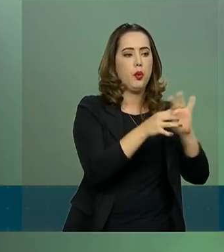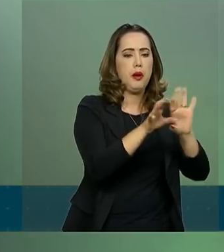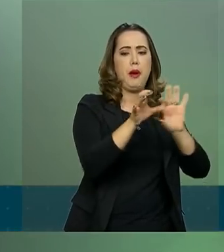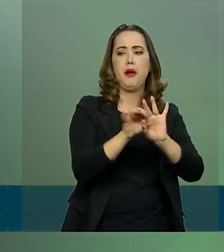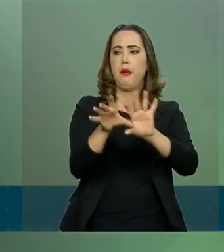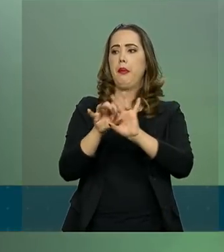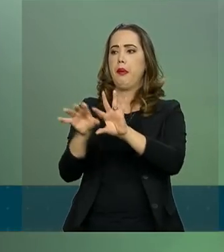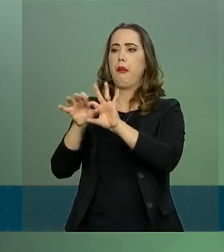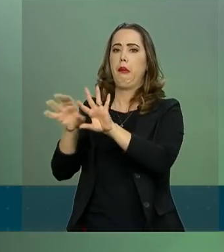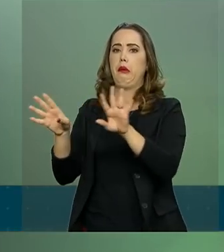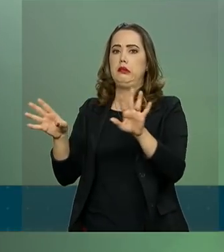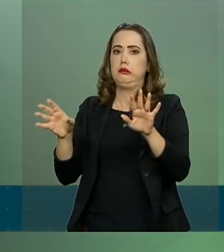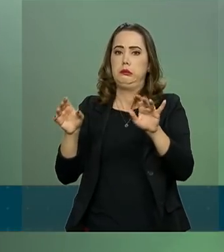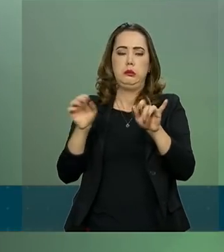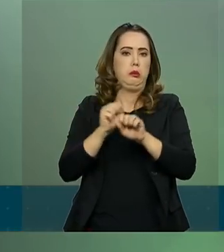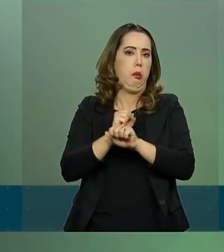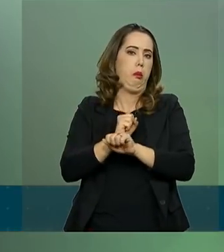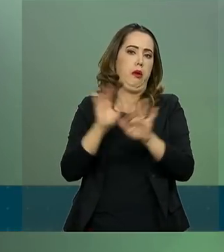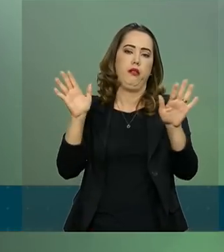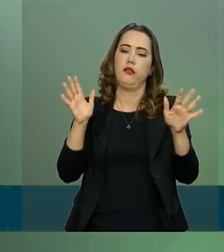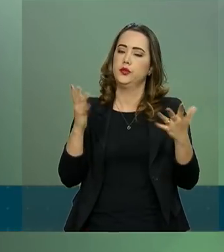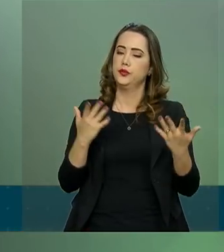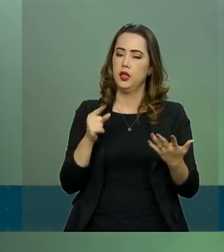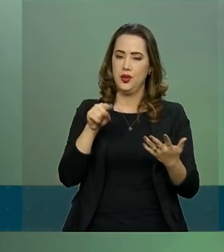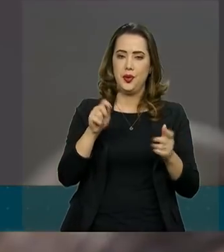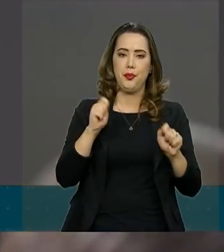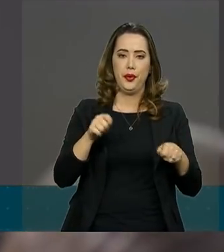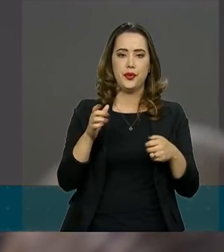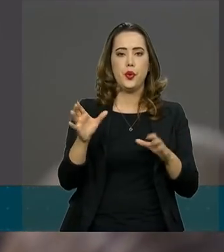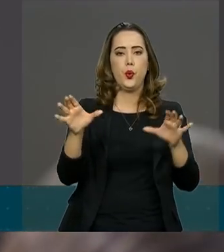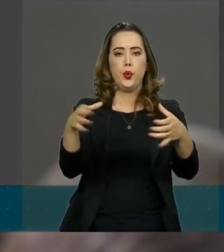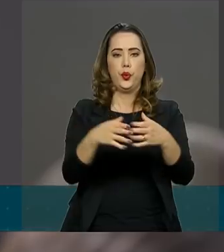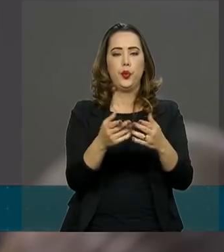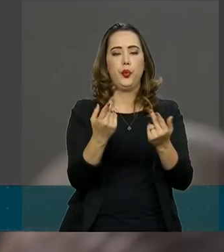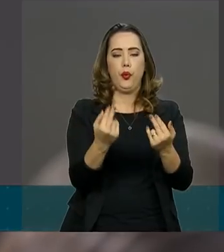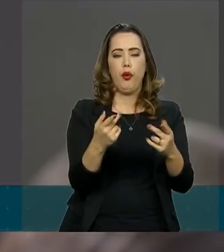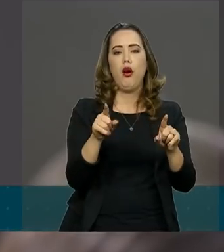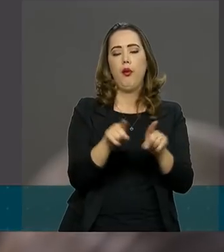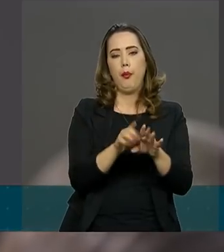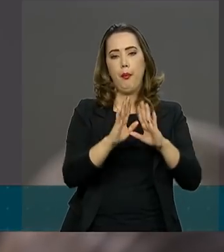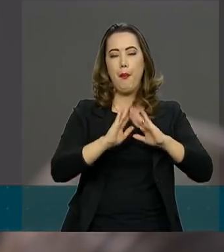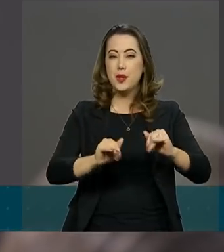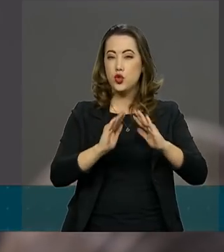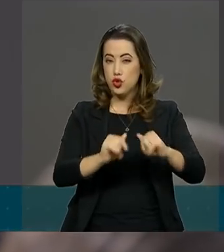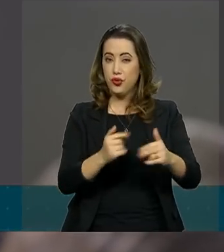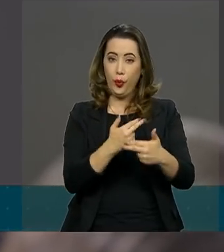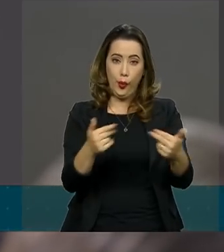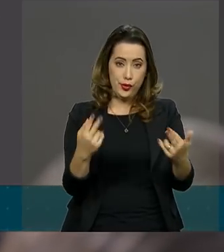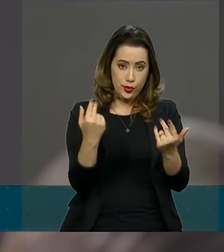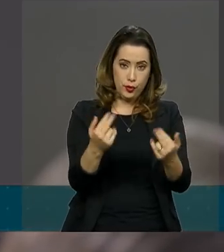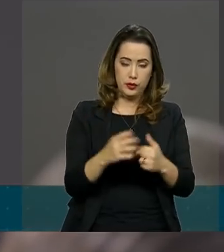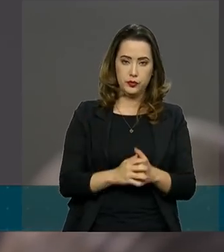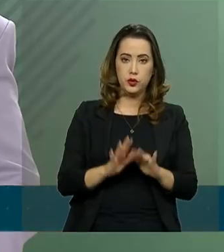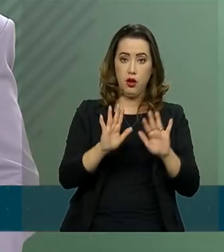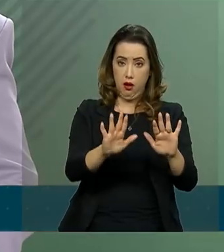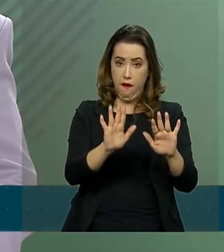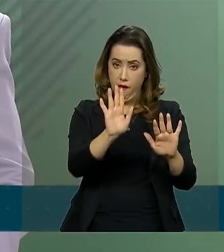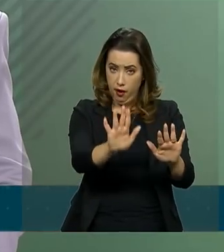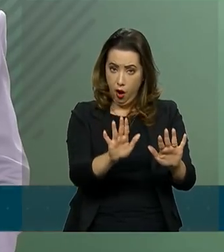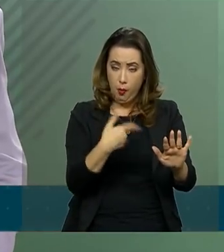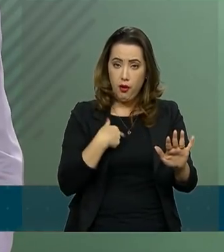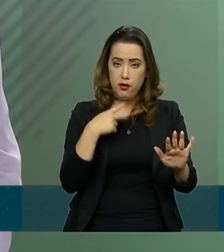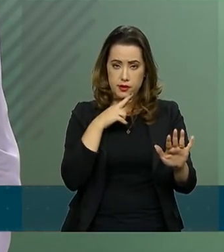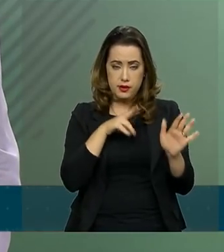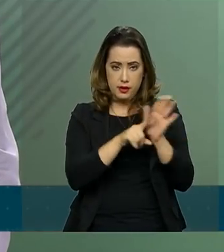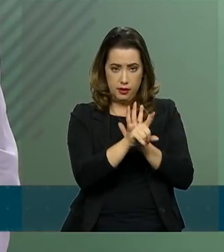possam realmente pleitear vantagens do mesmo jeito. E uma outra pergunta, não sei se o senhor tem essa informação. Vamos responder essa